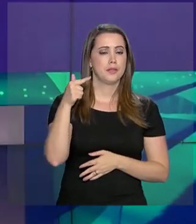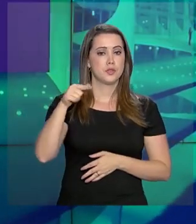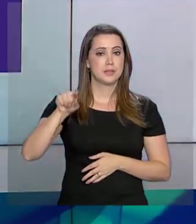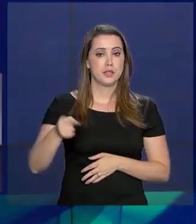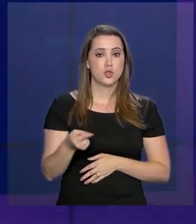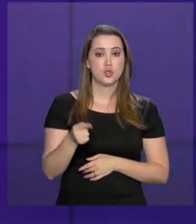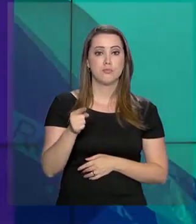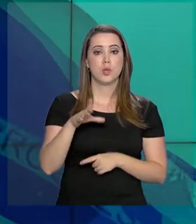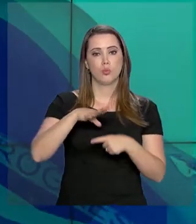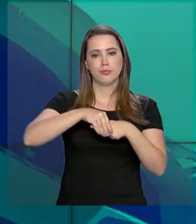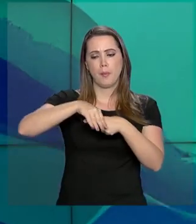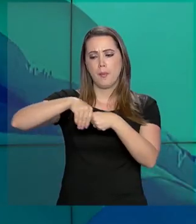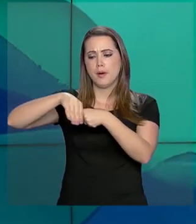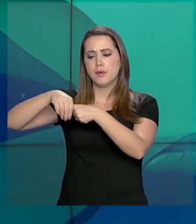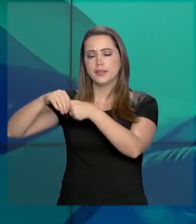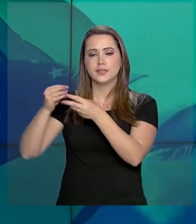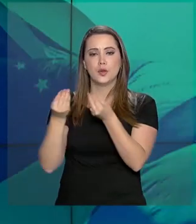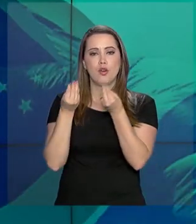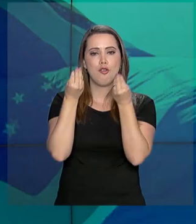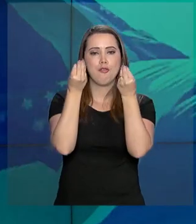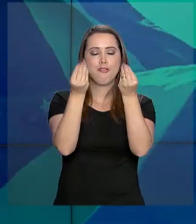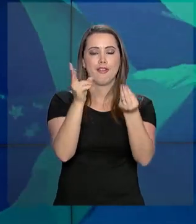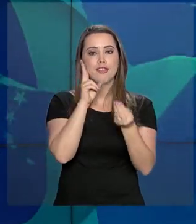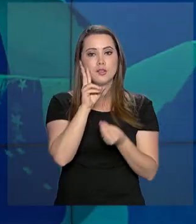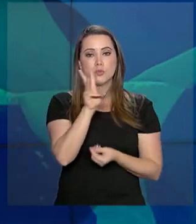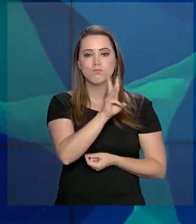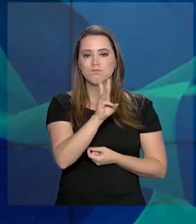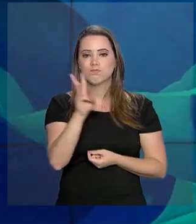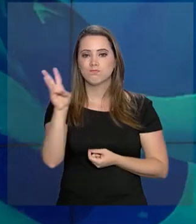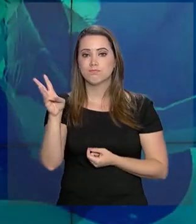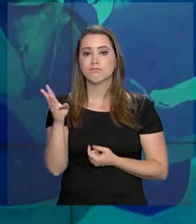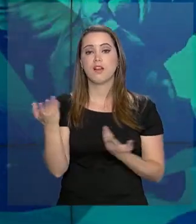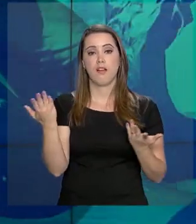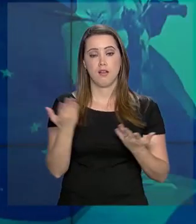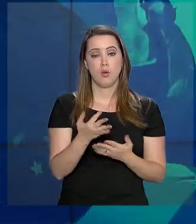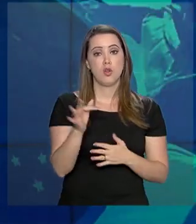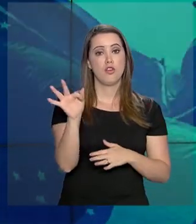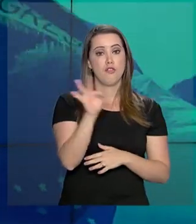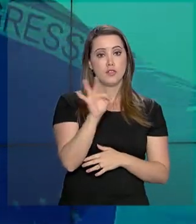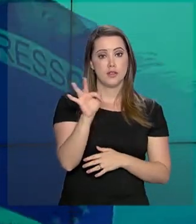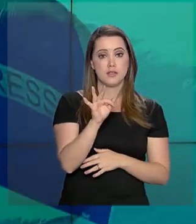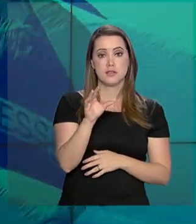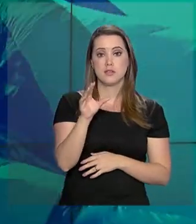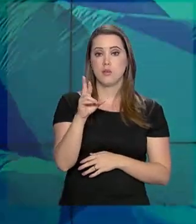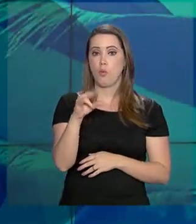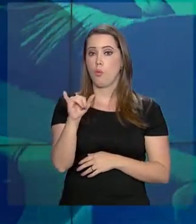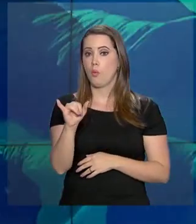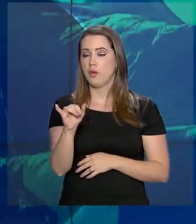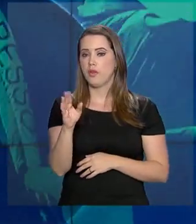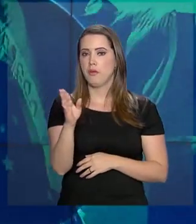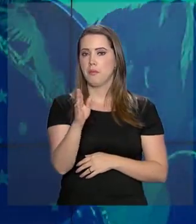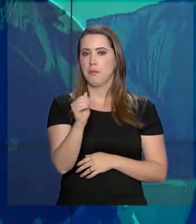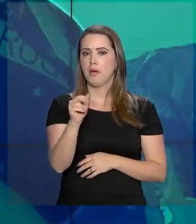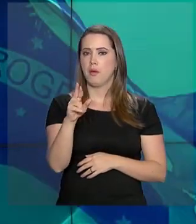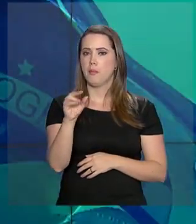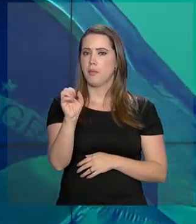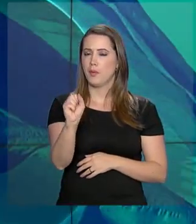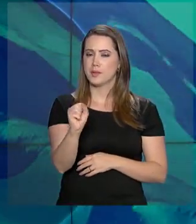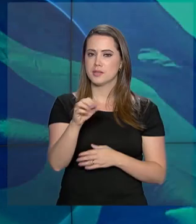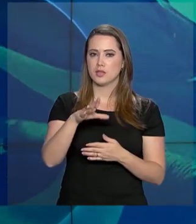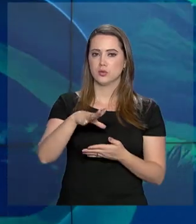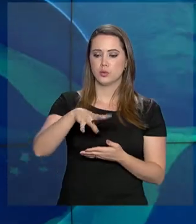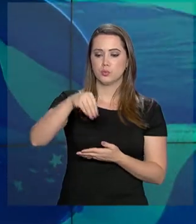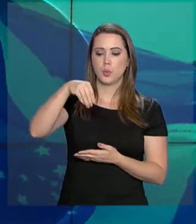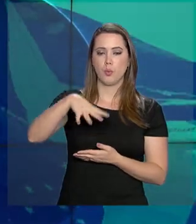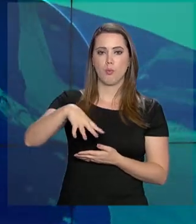7 mil títulos estarão disponíveis online. O acervo da Fundação Casa de Rui Barbosa, que está sendo digitalizado,